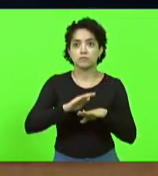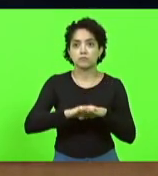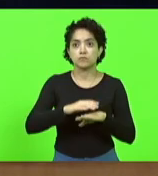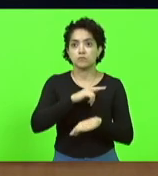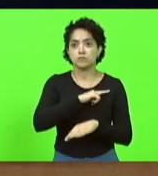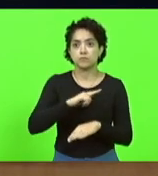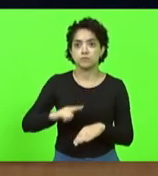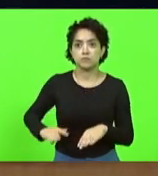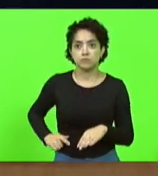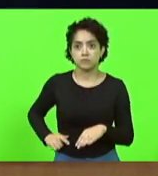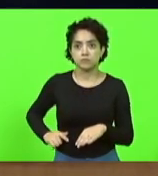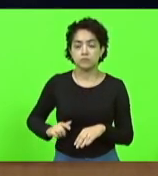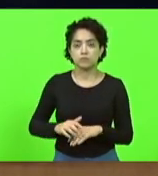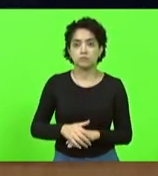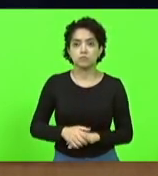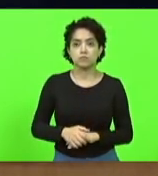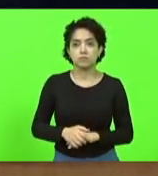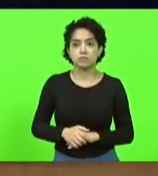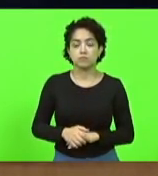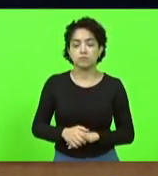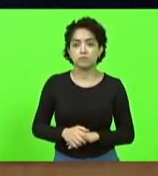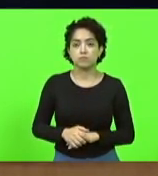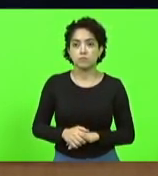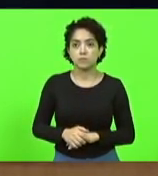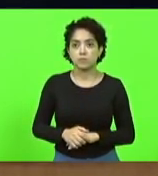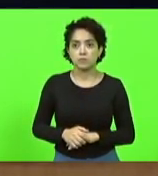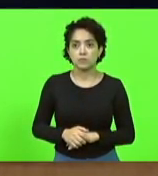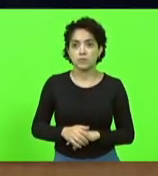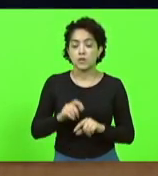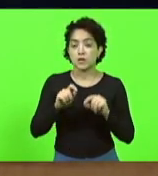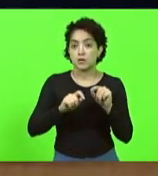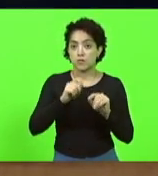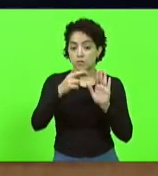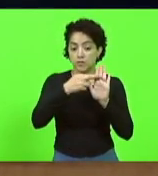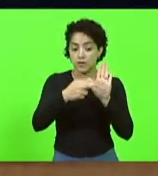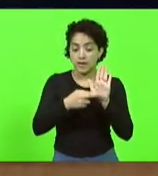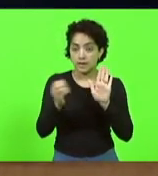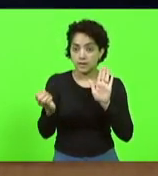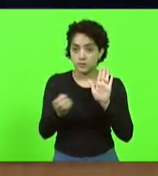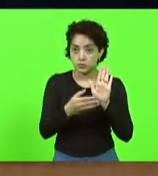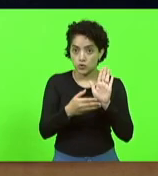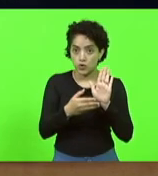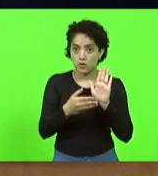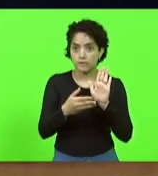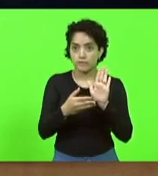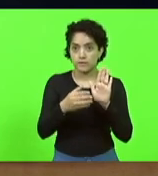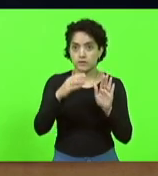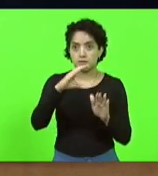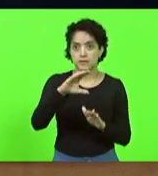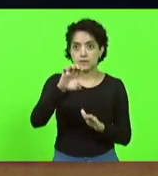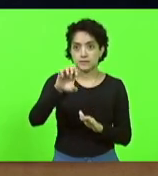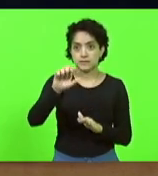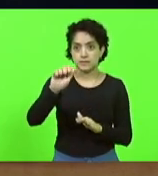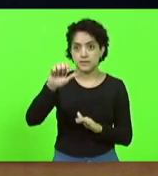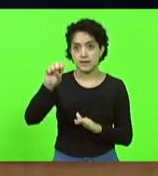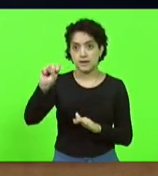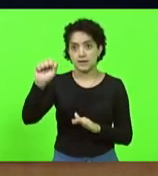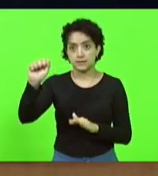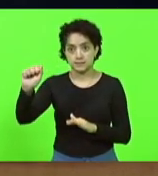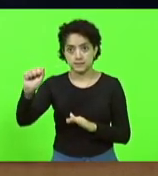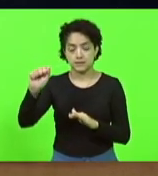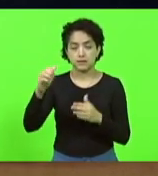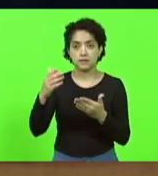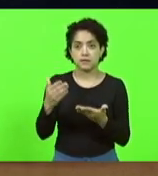do Estado, no qual traz novas regras para o C.A.S.A.S e que,